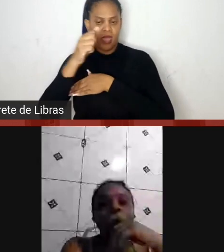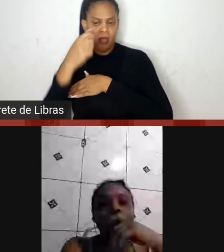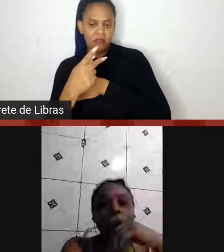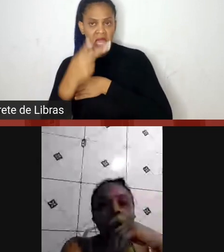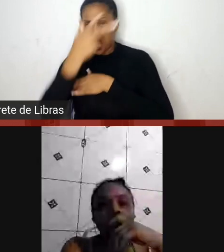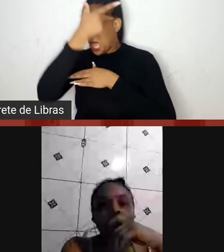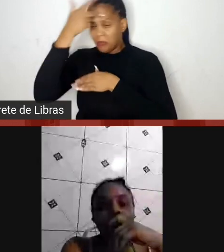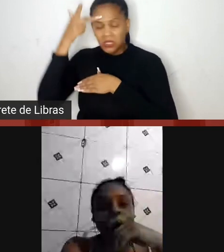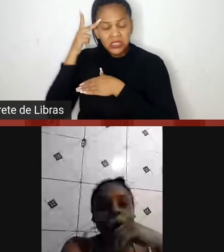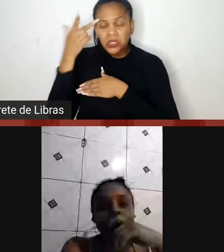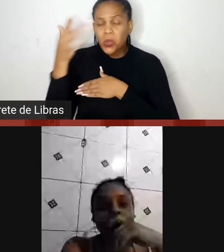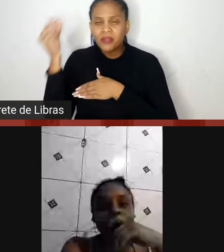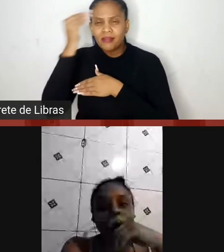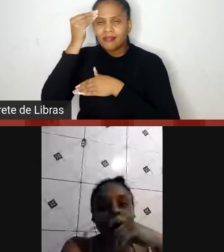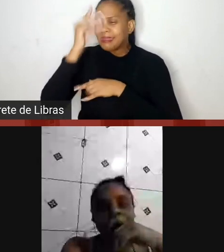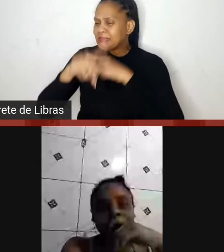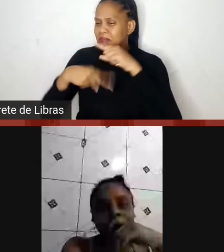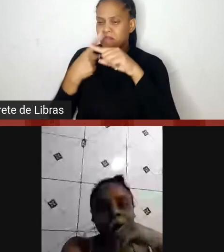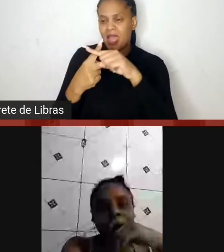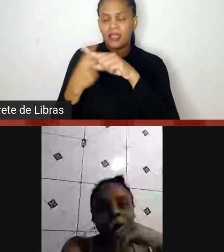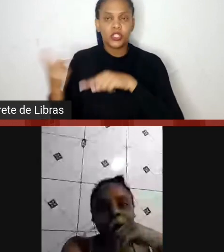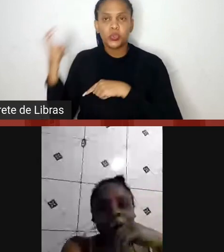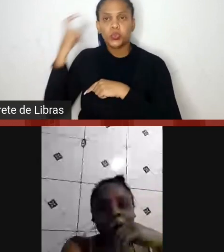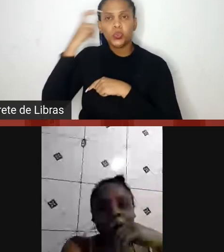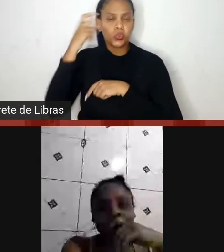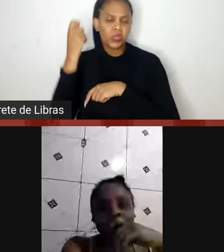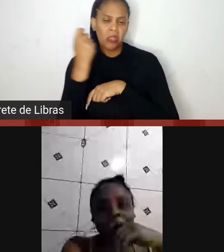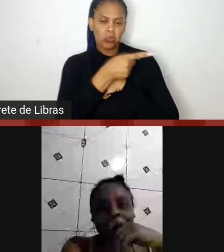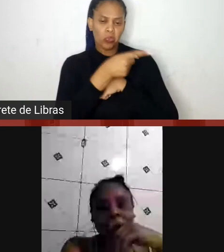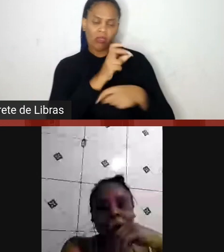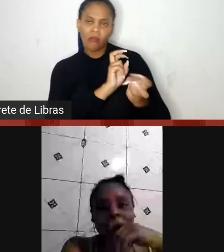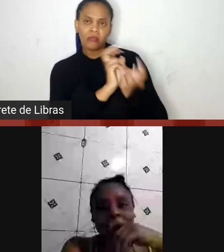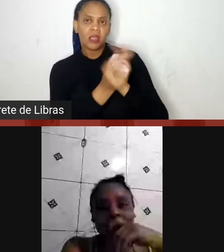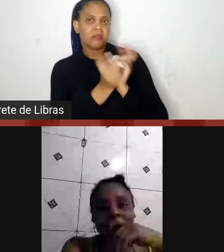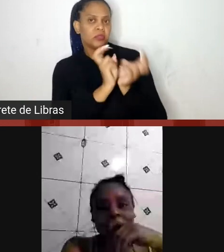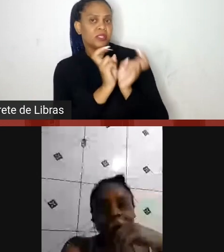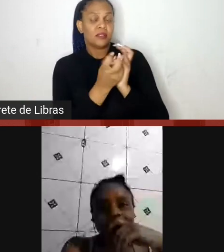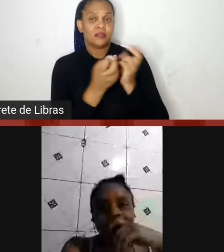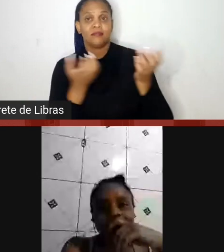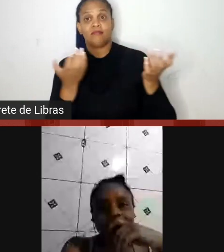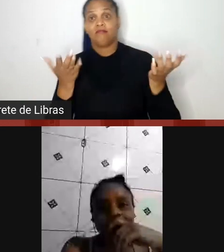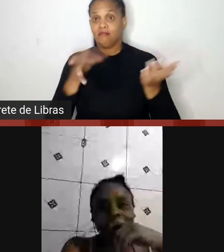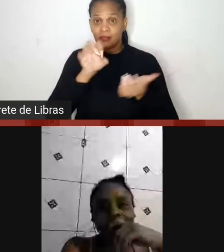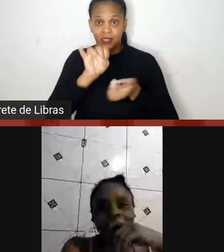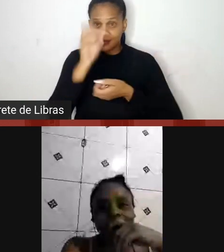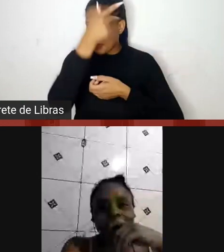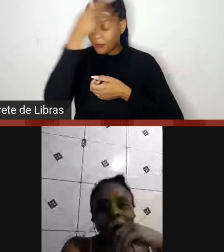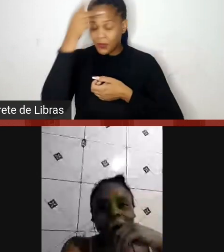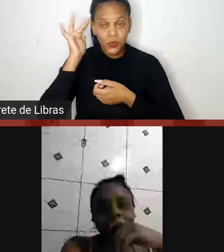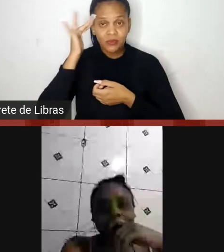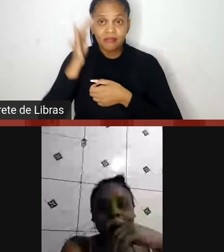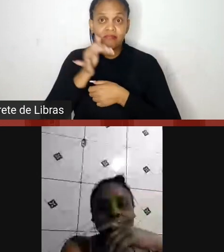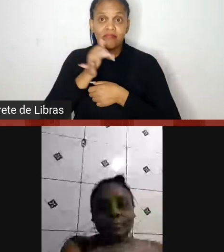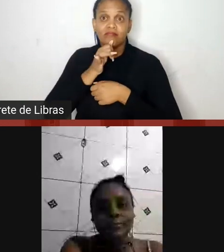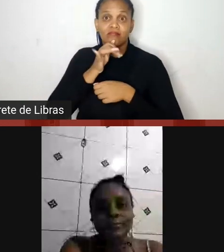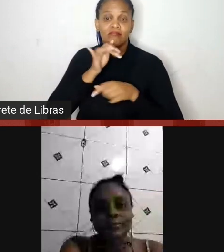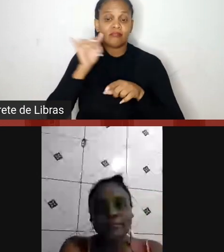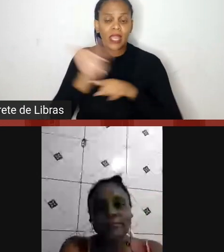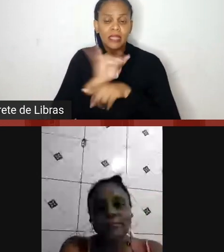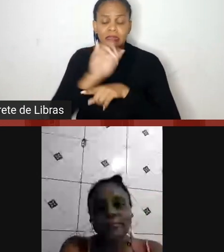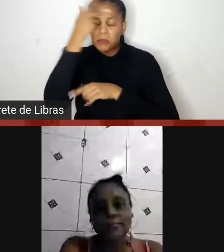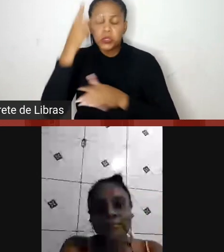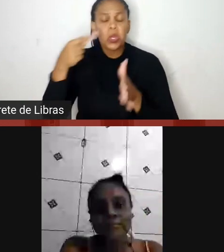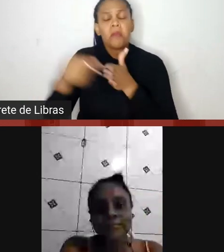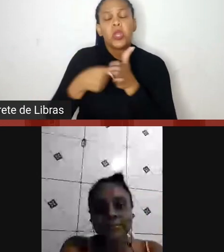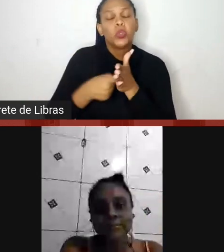que entendem mais de cultura do que um capoeirista, se a pessoa entender, por exemplo, às vezes as pessoas perguntam assim, ah, mas o que você